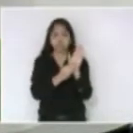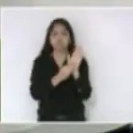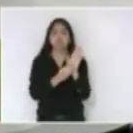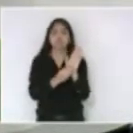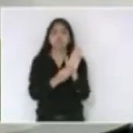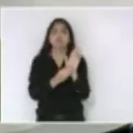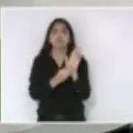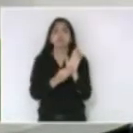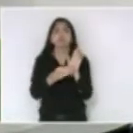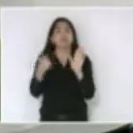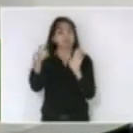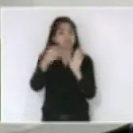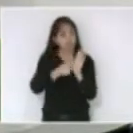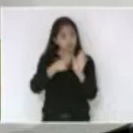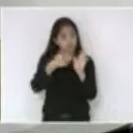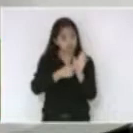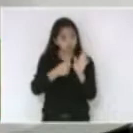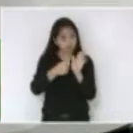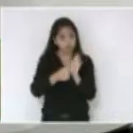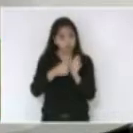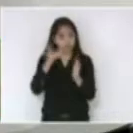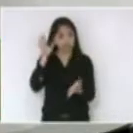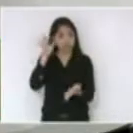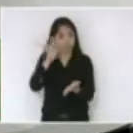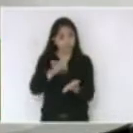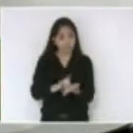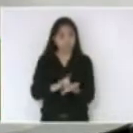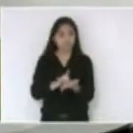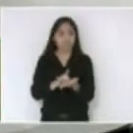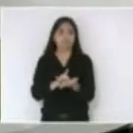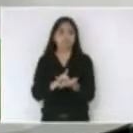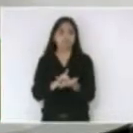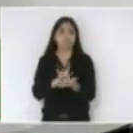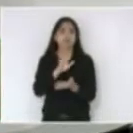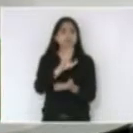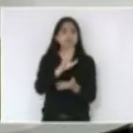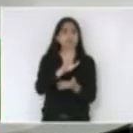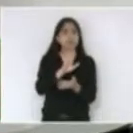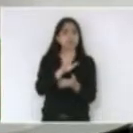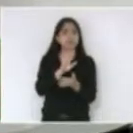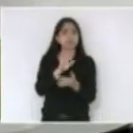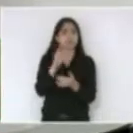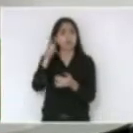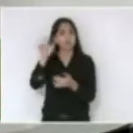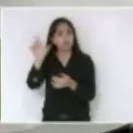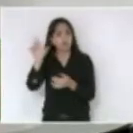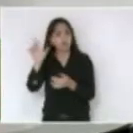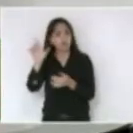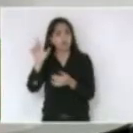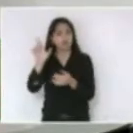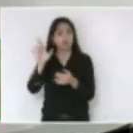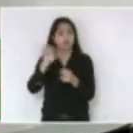vamos lutar para que isso de fato aconteça agora tem uma questão que eu queria deixar claro aqui para todos os